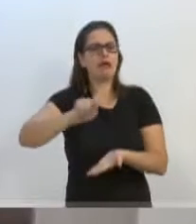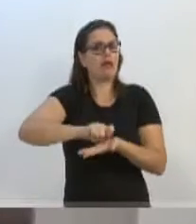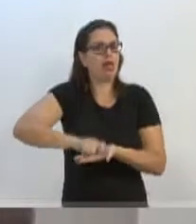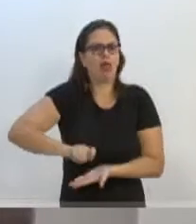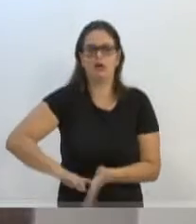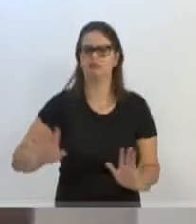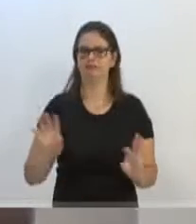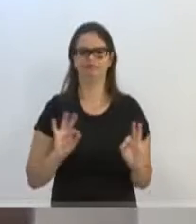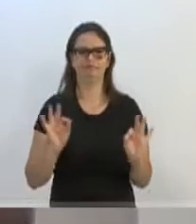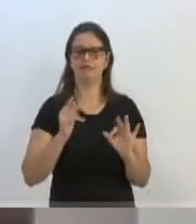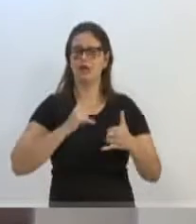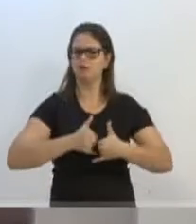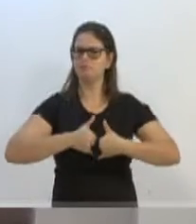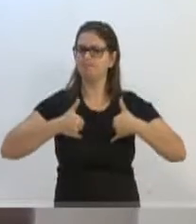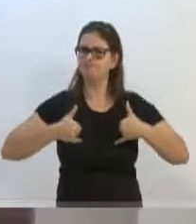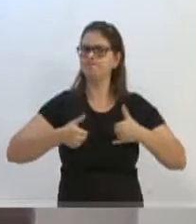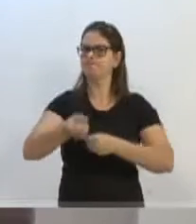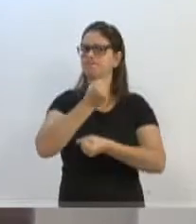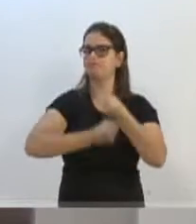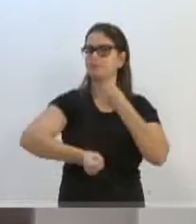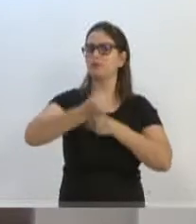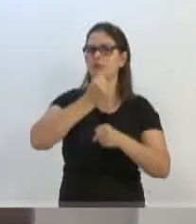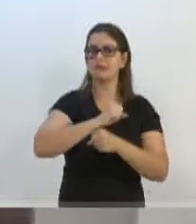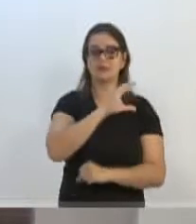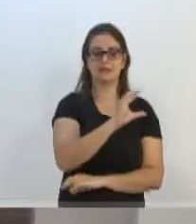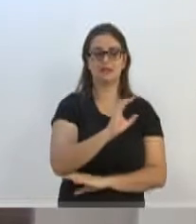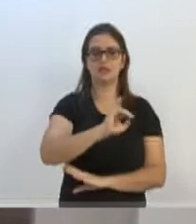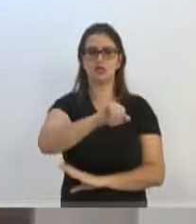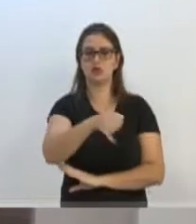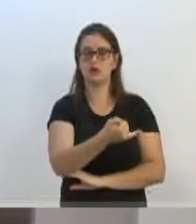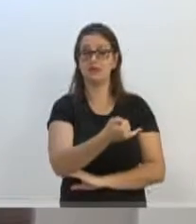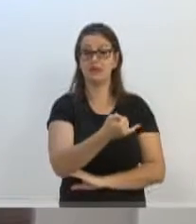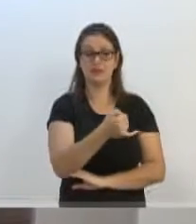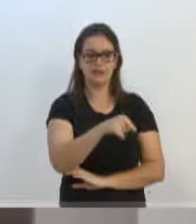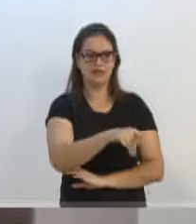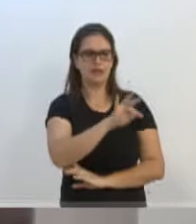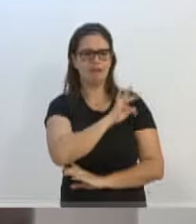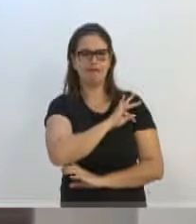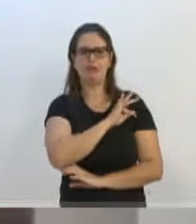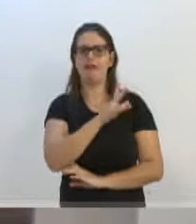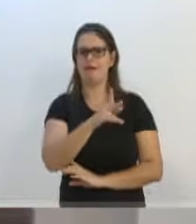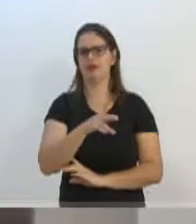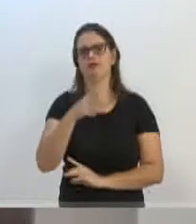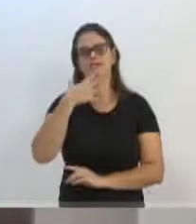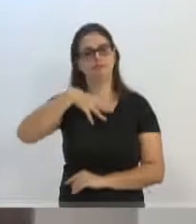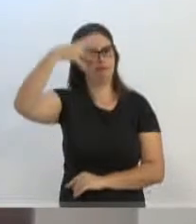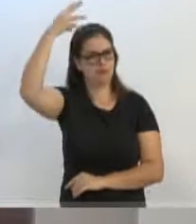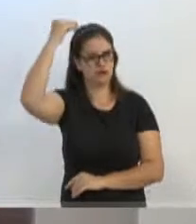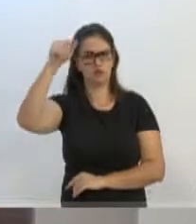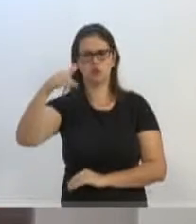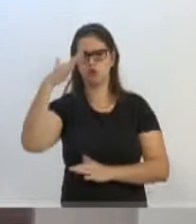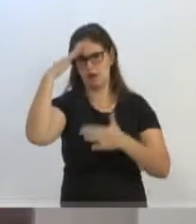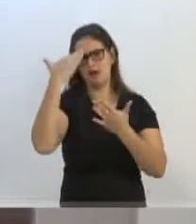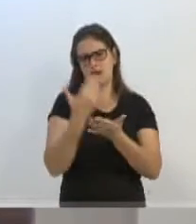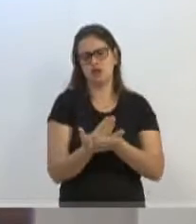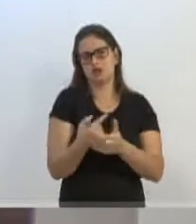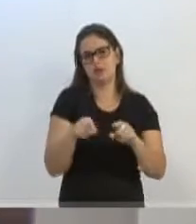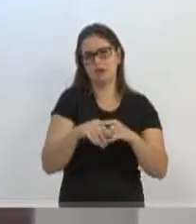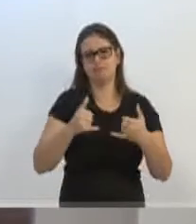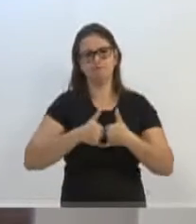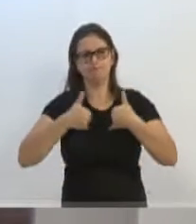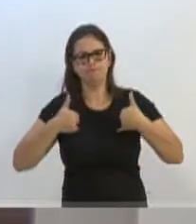E eu me orgulho muito do ano passado, a CCJ ter sido uma CCJ técnica, a vereadora Alexandre Matias, acredito que se orgulha também disso,